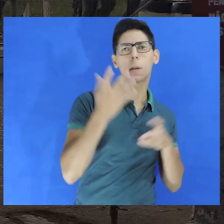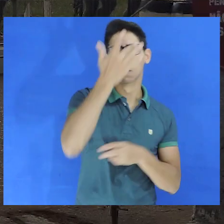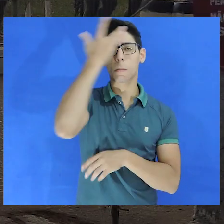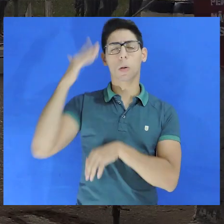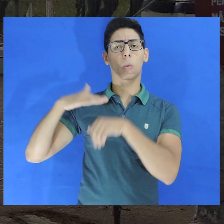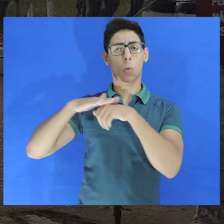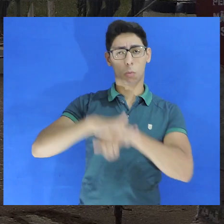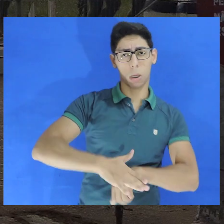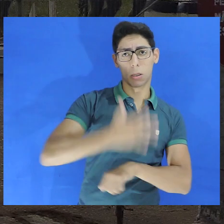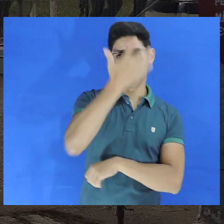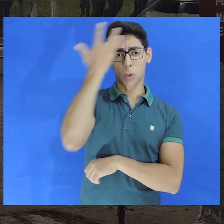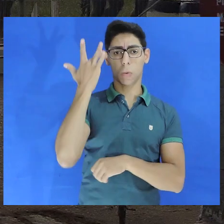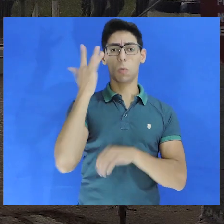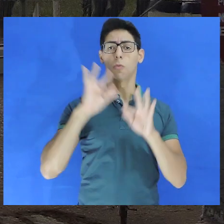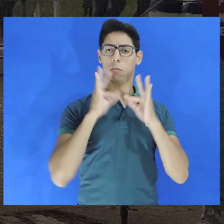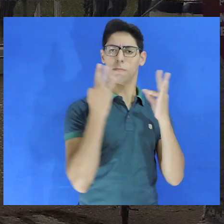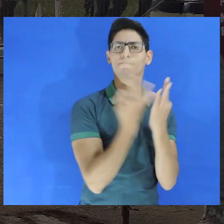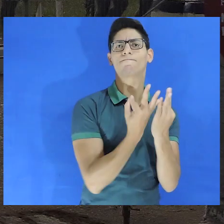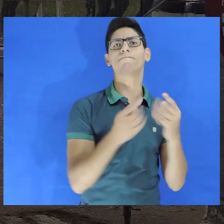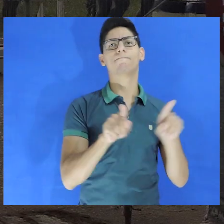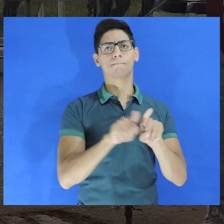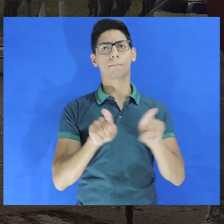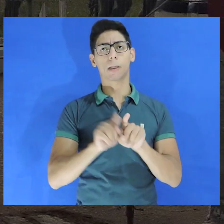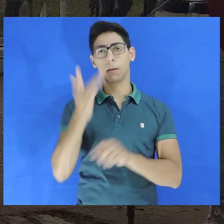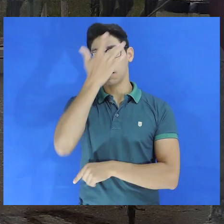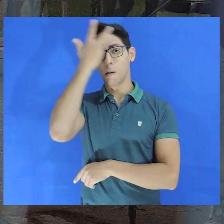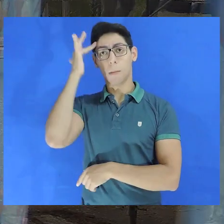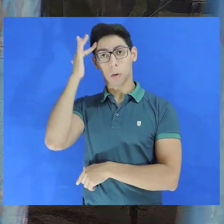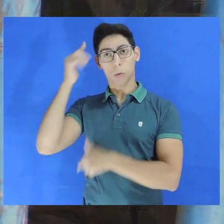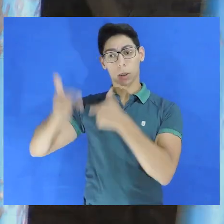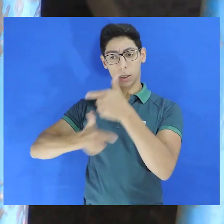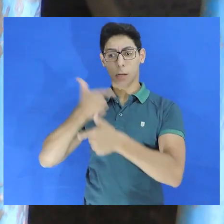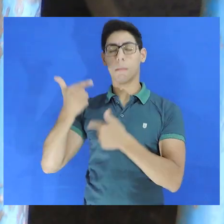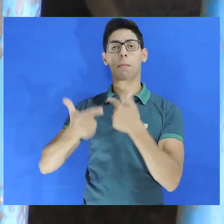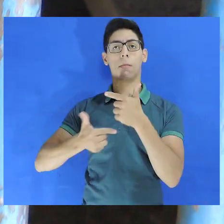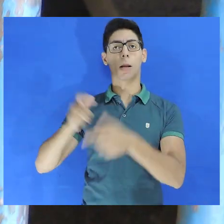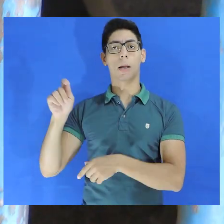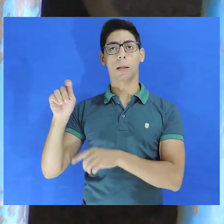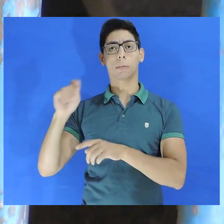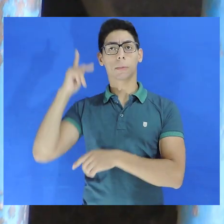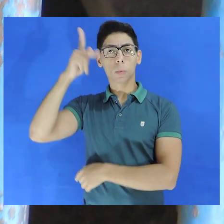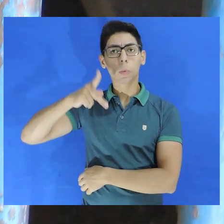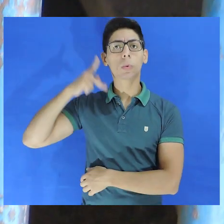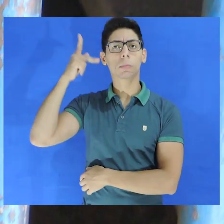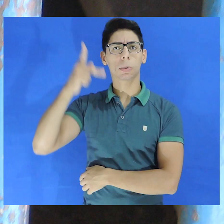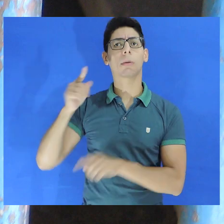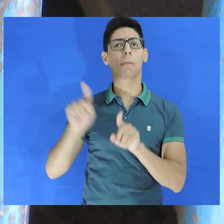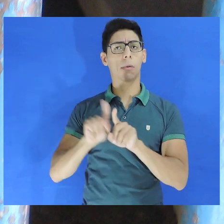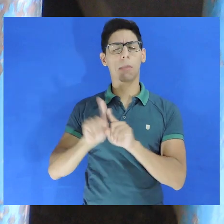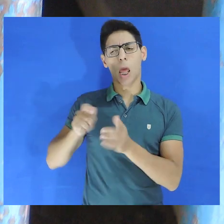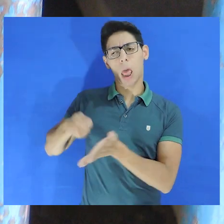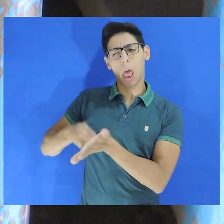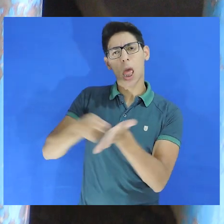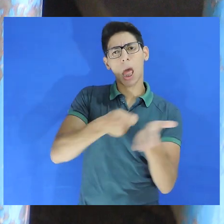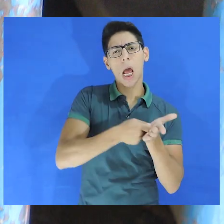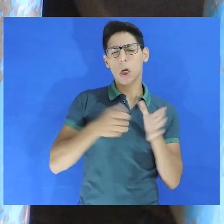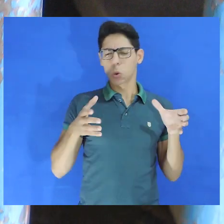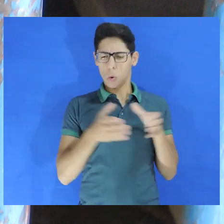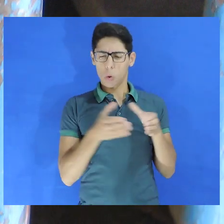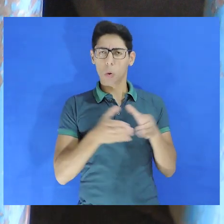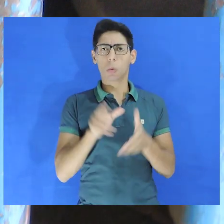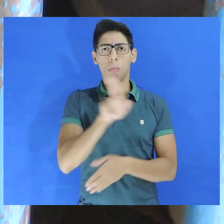familiares de pessoas presas e contra agentes pastorais, qualquer forma de violência sexual, castigos